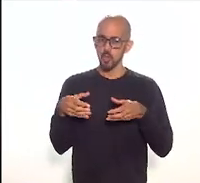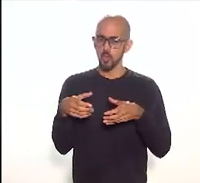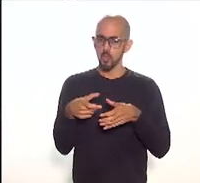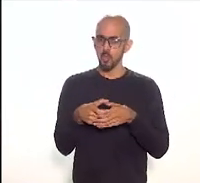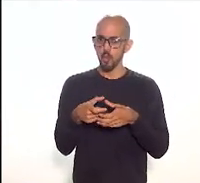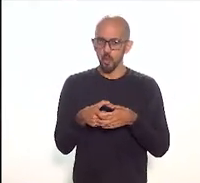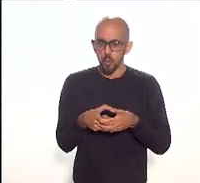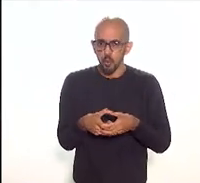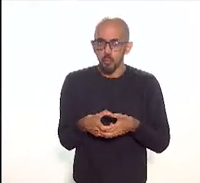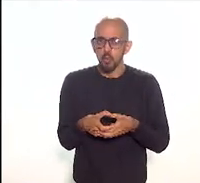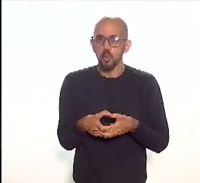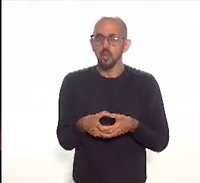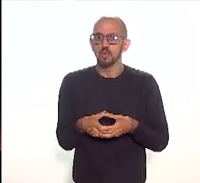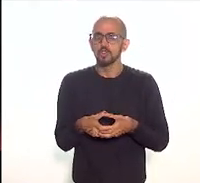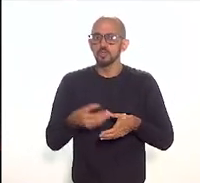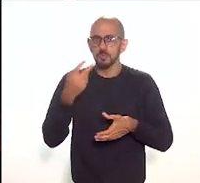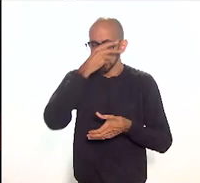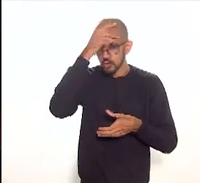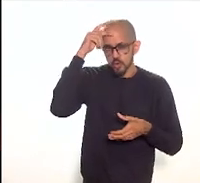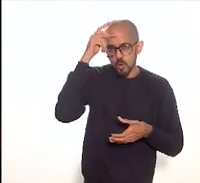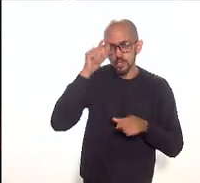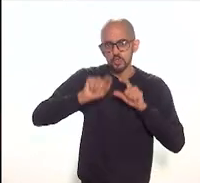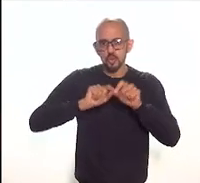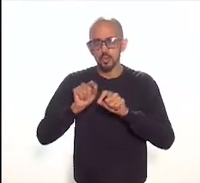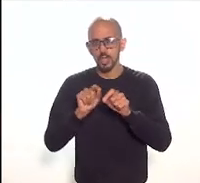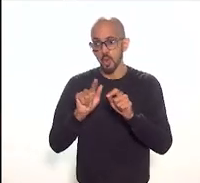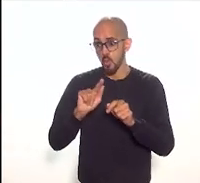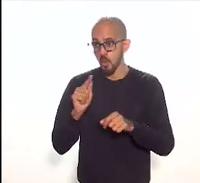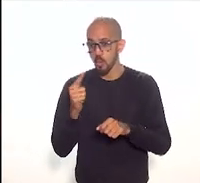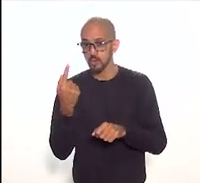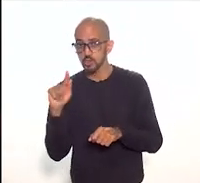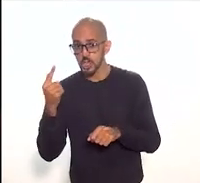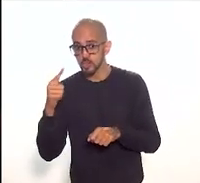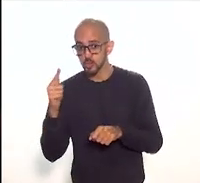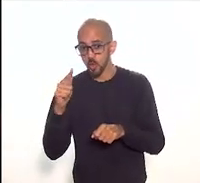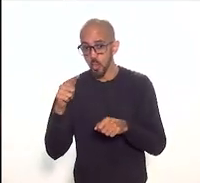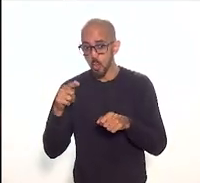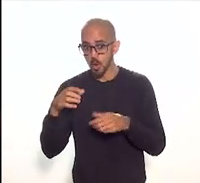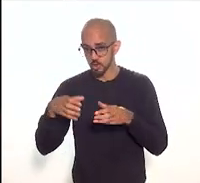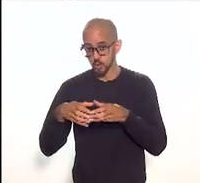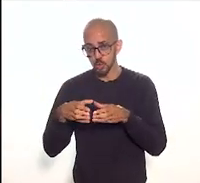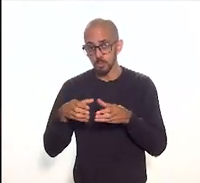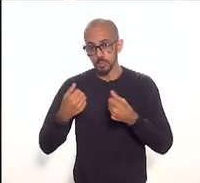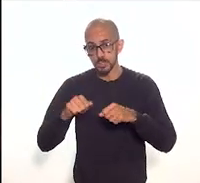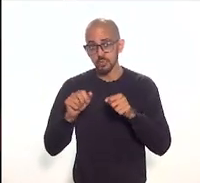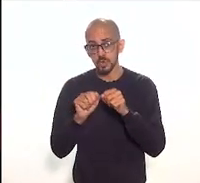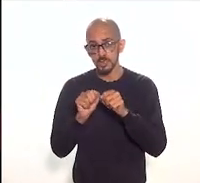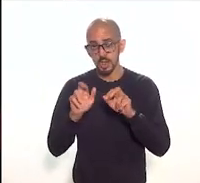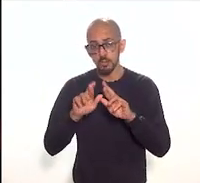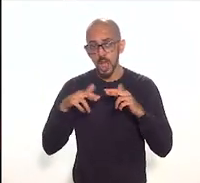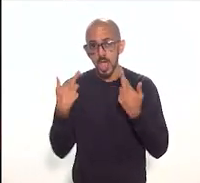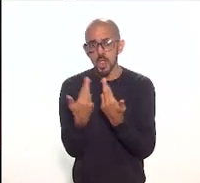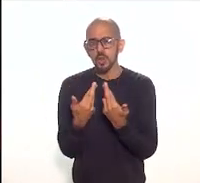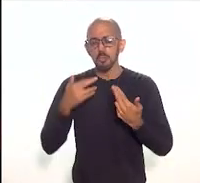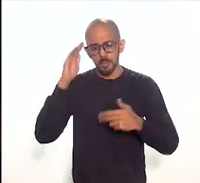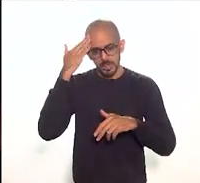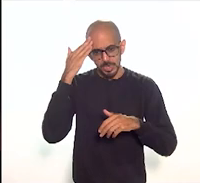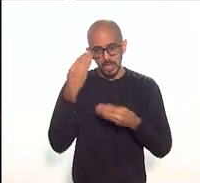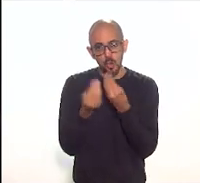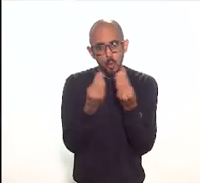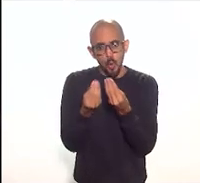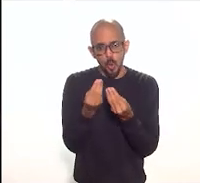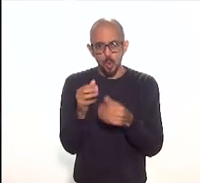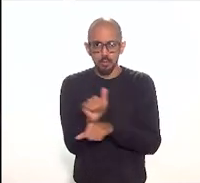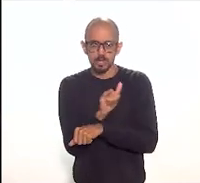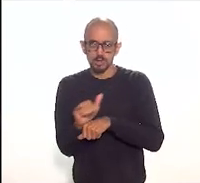o que foi apontado aqui como o grupo gestor esse grupo precisa assim fazer uma reunião para entender os próximos passos